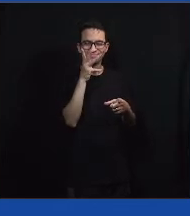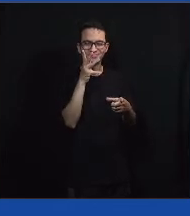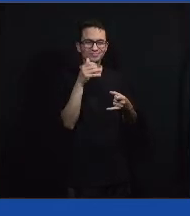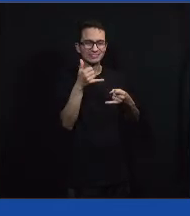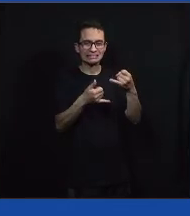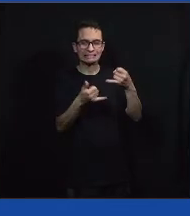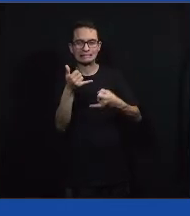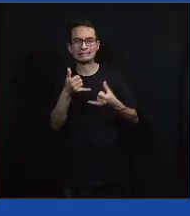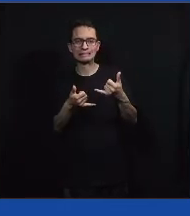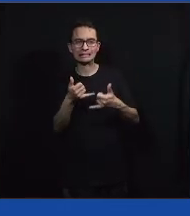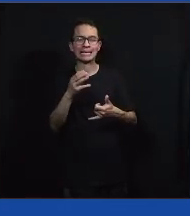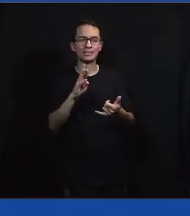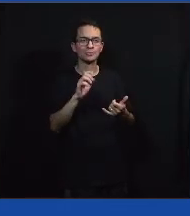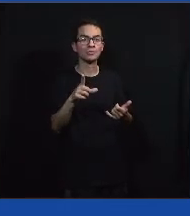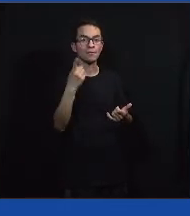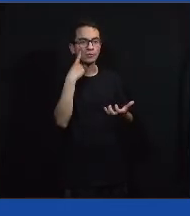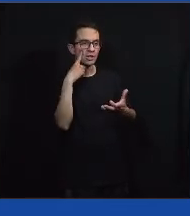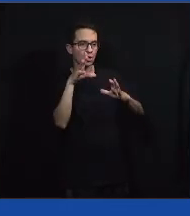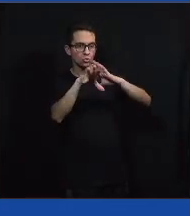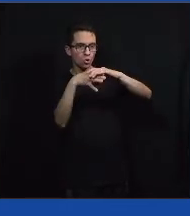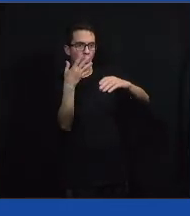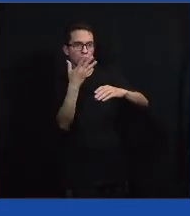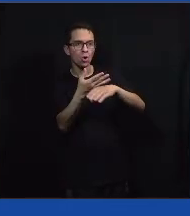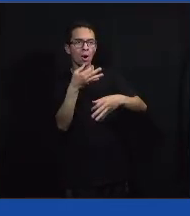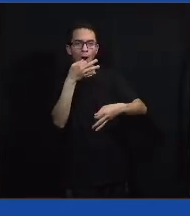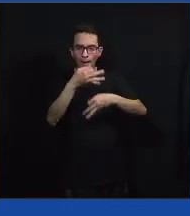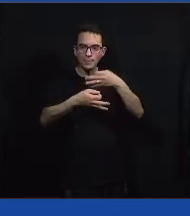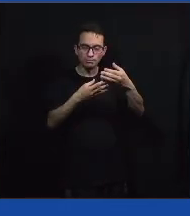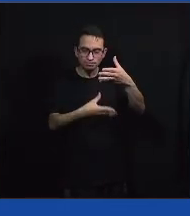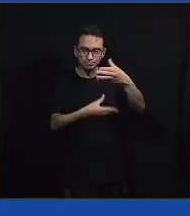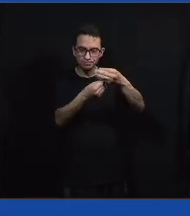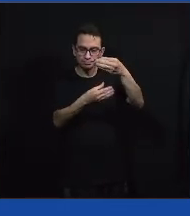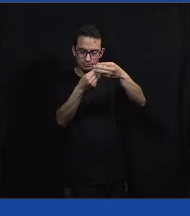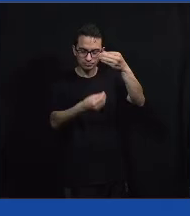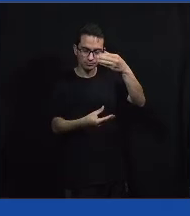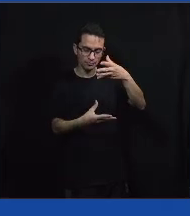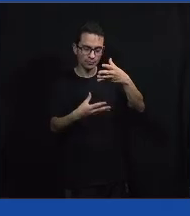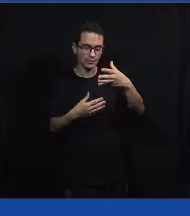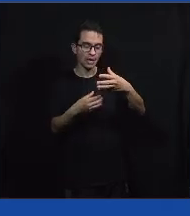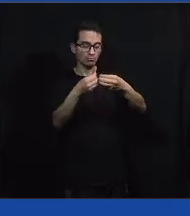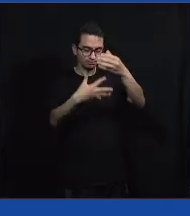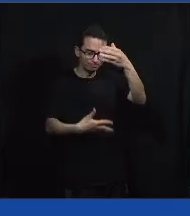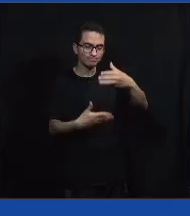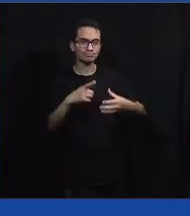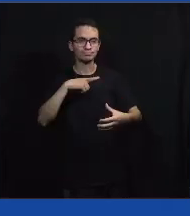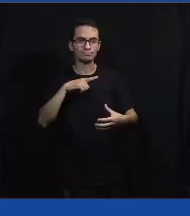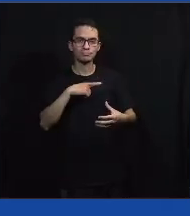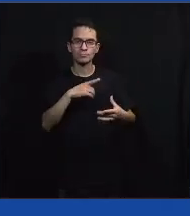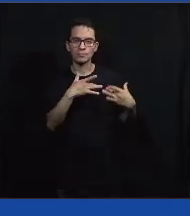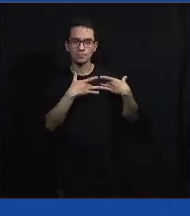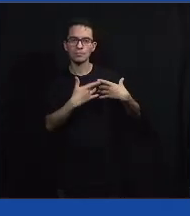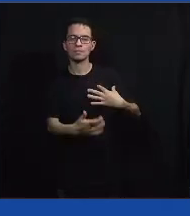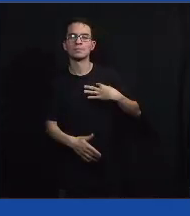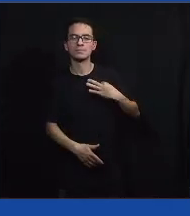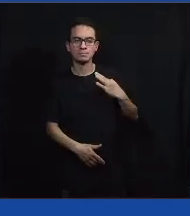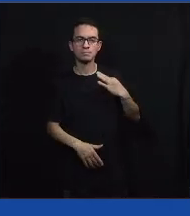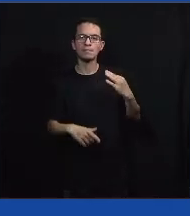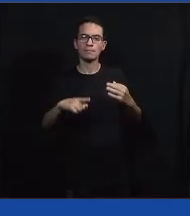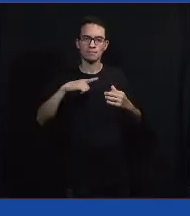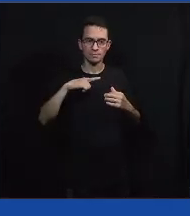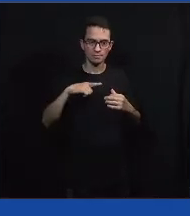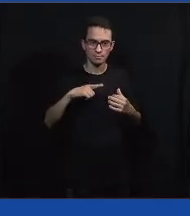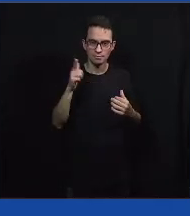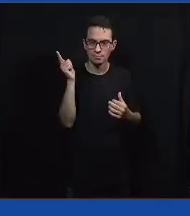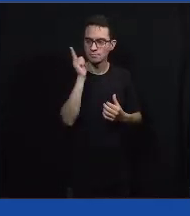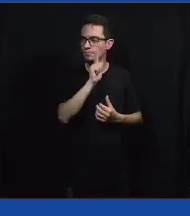no YouTube, deixa eu ver aqui. Em alguns lugares do mundo apareceram movimentos de voluntários que assumiam um compromisso pra doar equipamentos ou